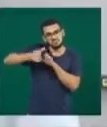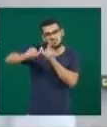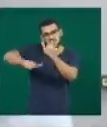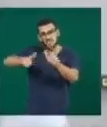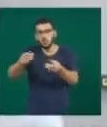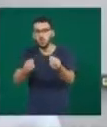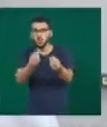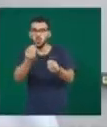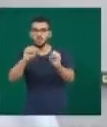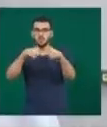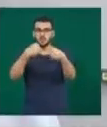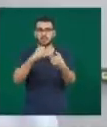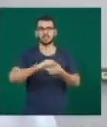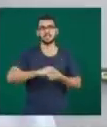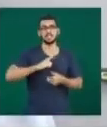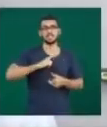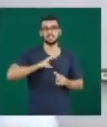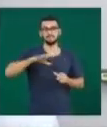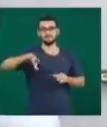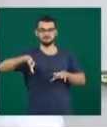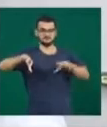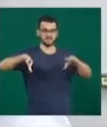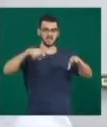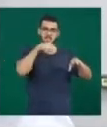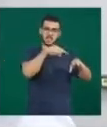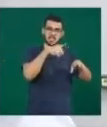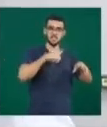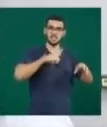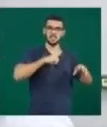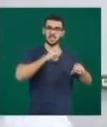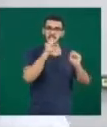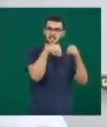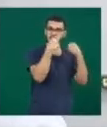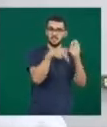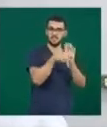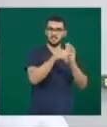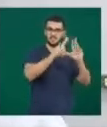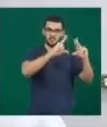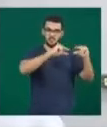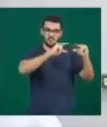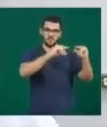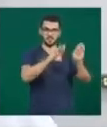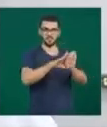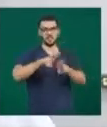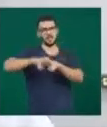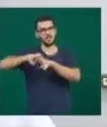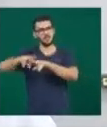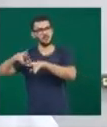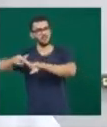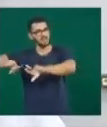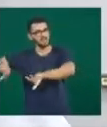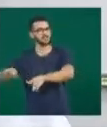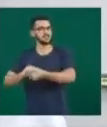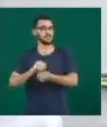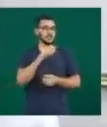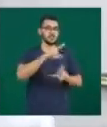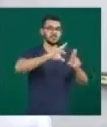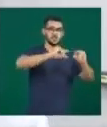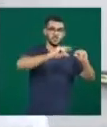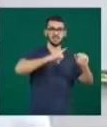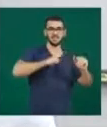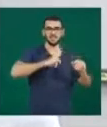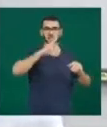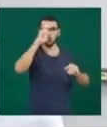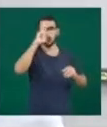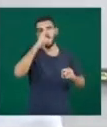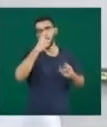Nós temos exercícios de pilates e os hipopressivos. Os pilates são os exercícios comuns mesmo, né, do pilates. E